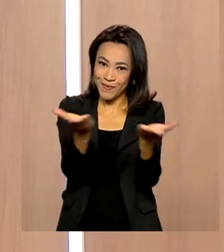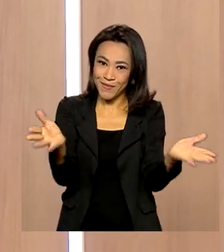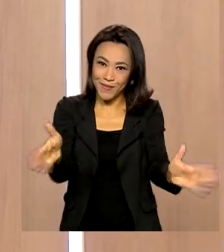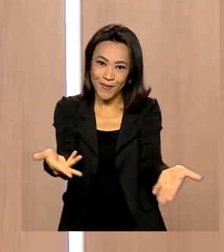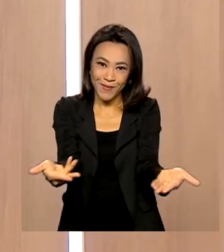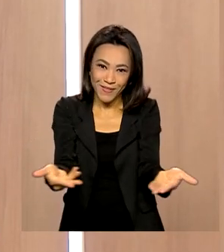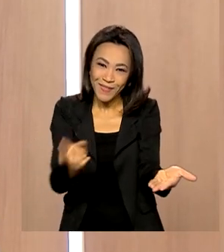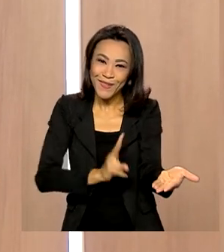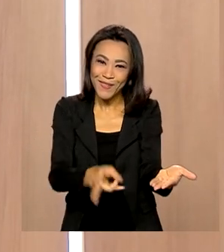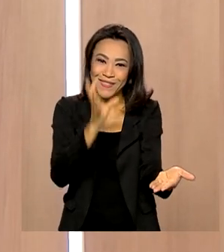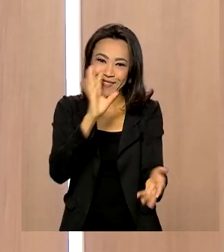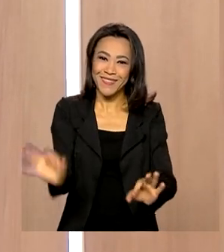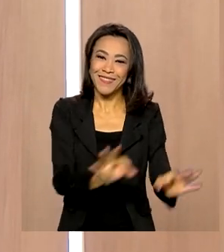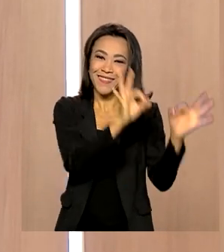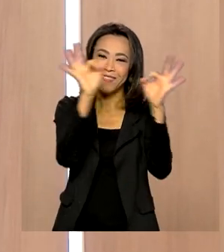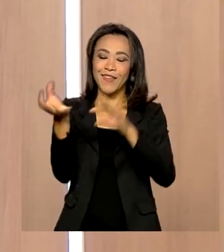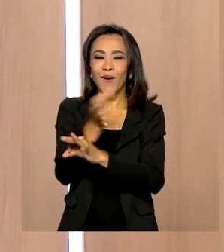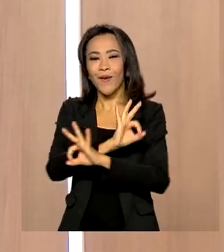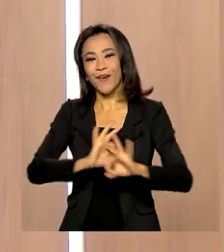hoje, continue conosco e tenha um ótimo dia.